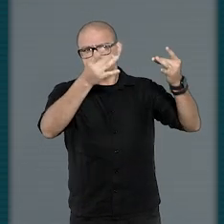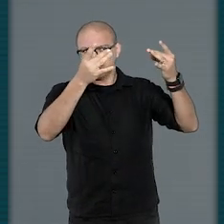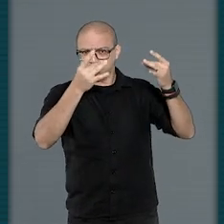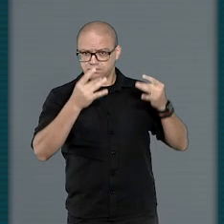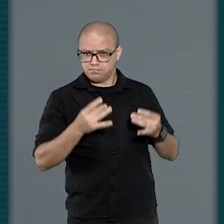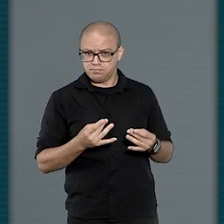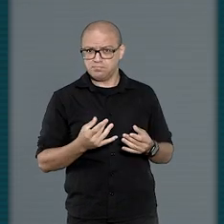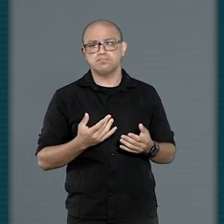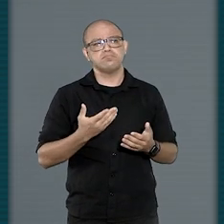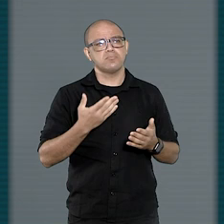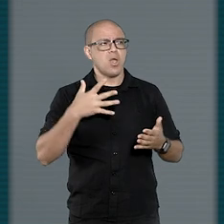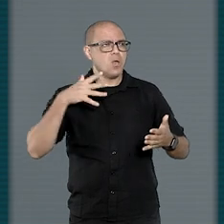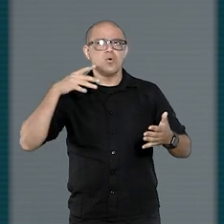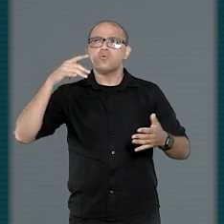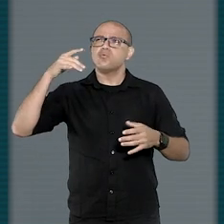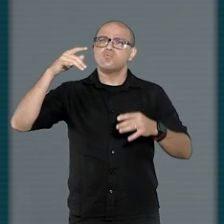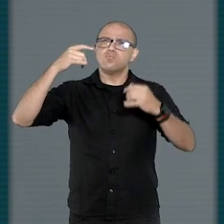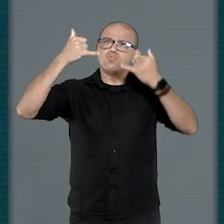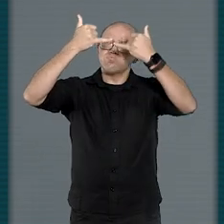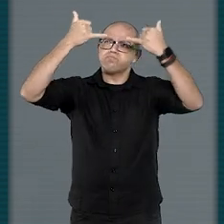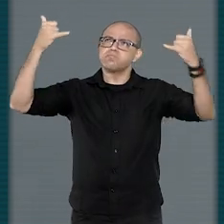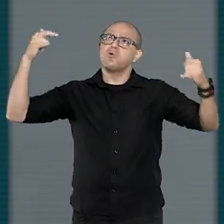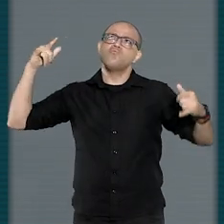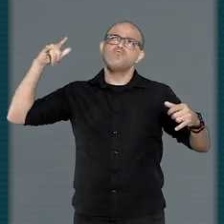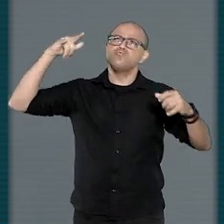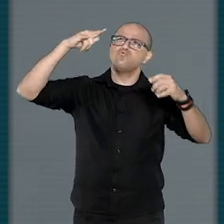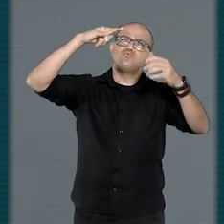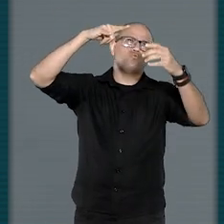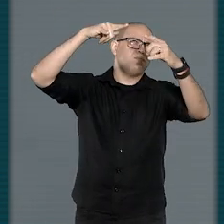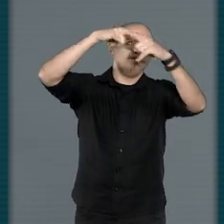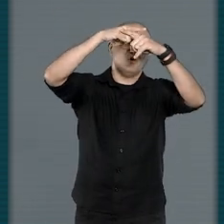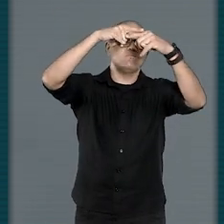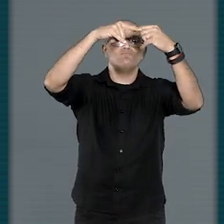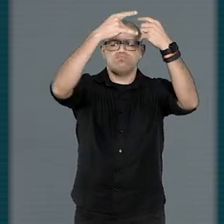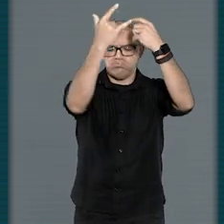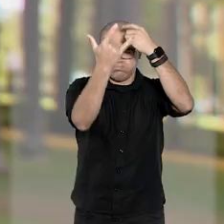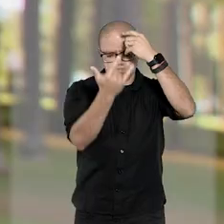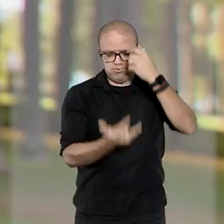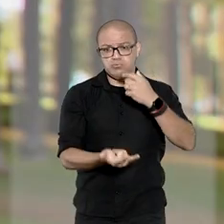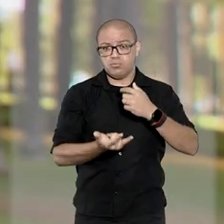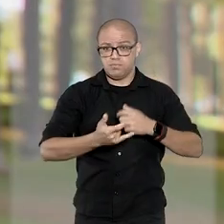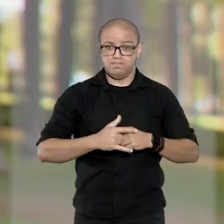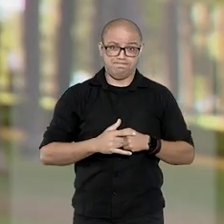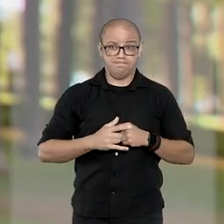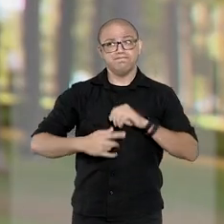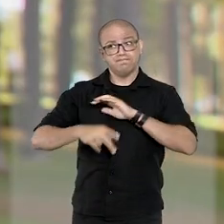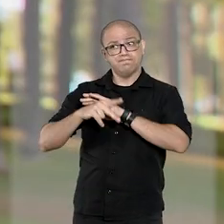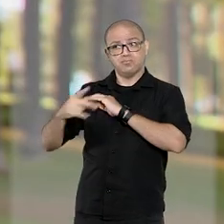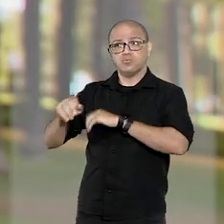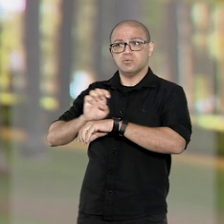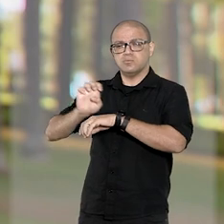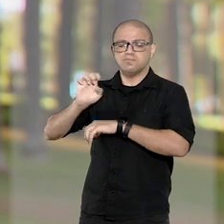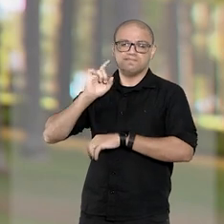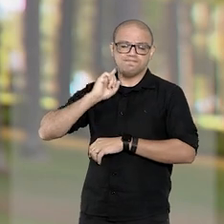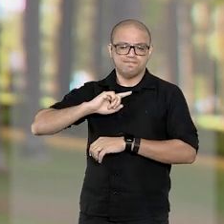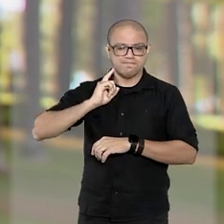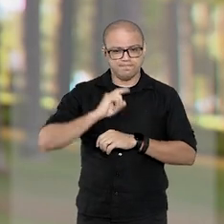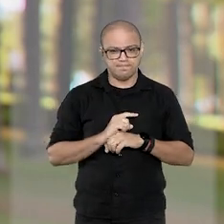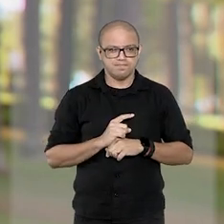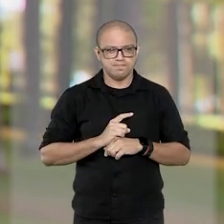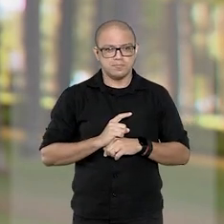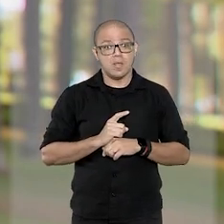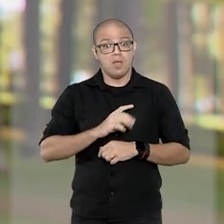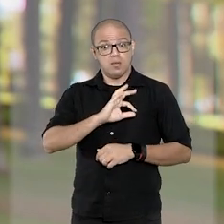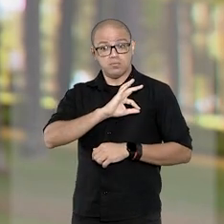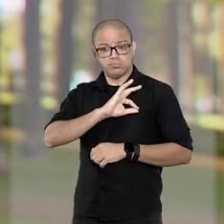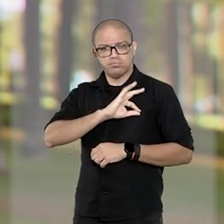caiu ao se chocar com o fio de distribuição da Companhia Energética de Minas Gerais. A Polícia Civil do Estado instaurou o inquérito para